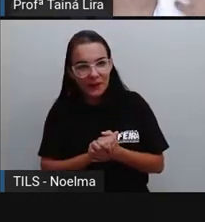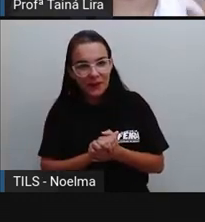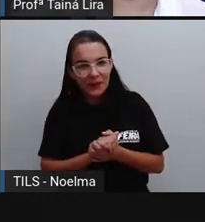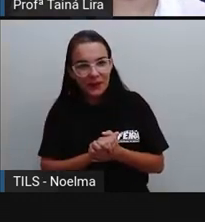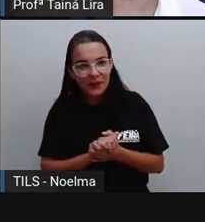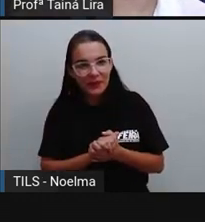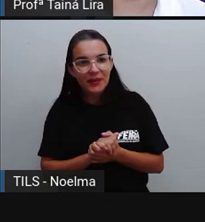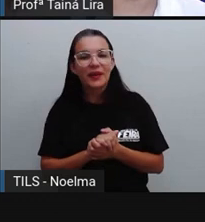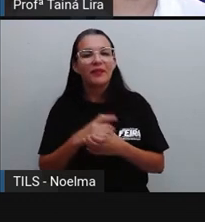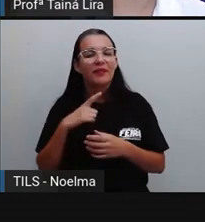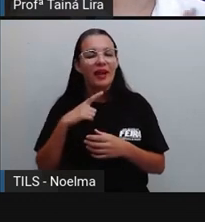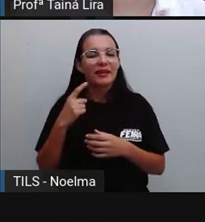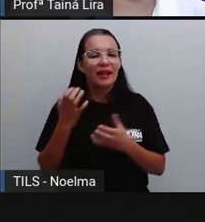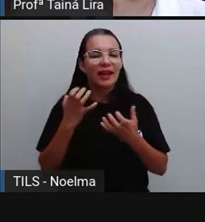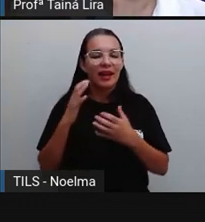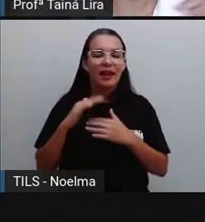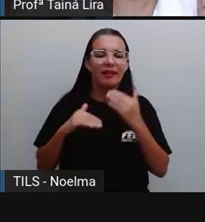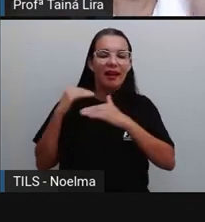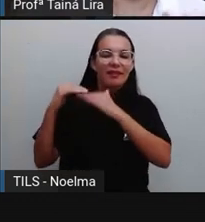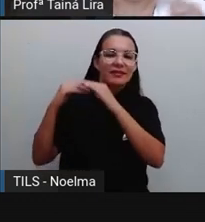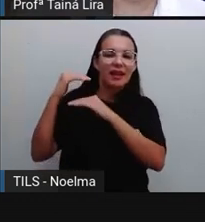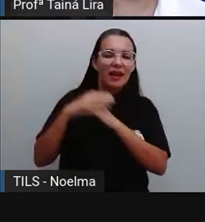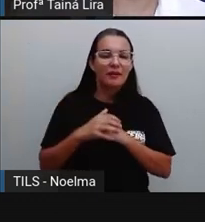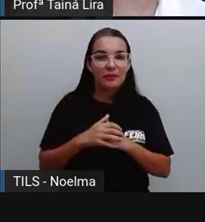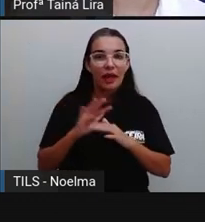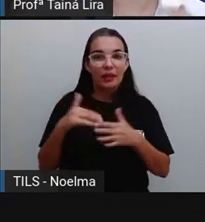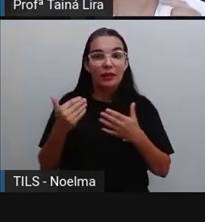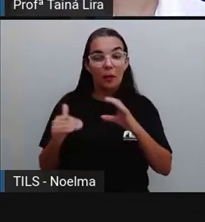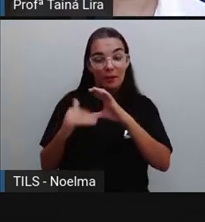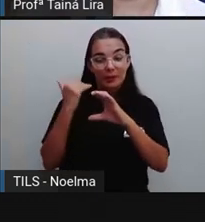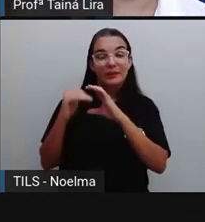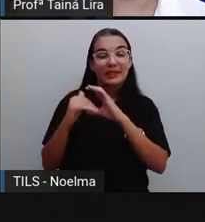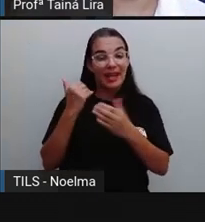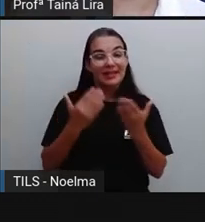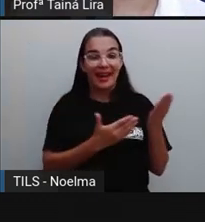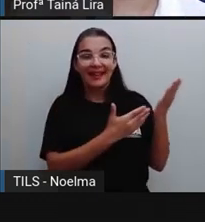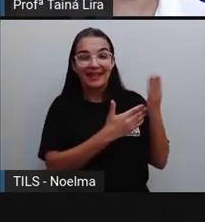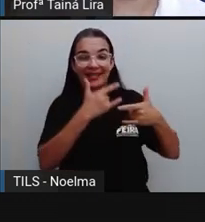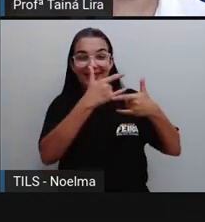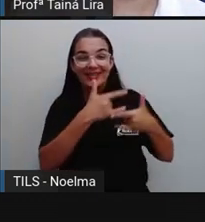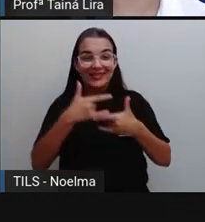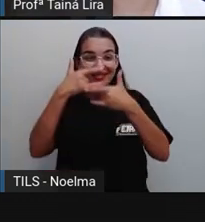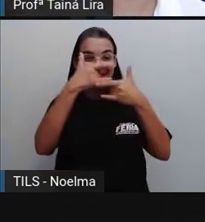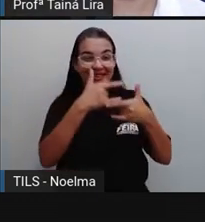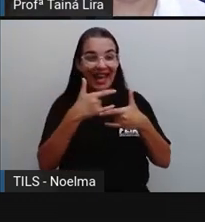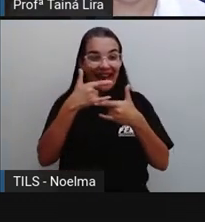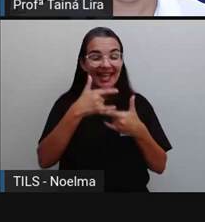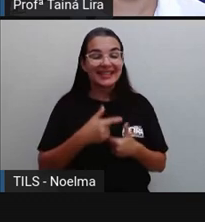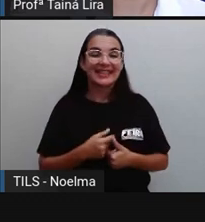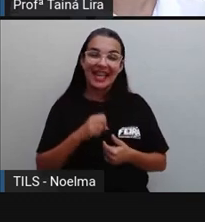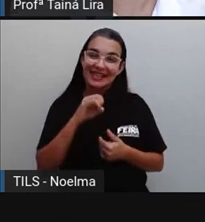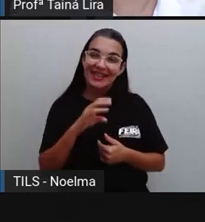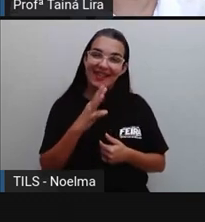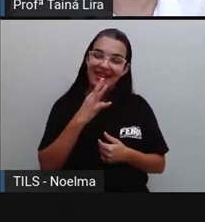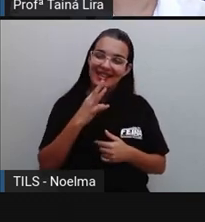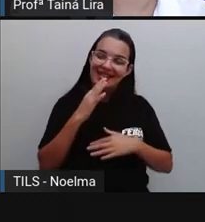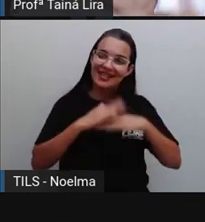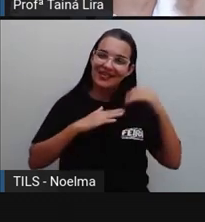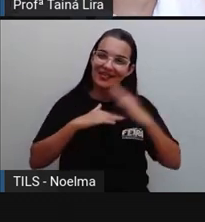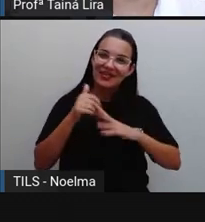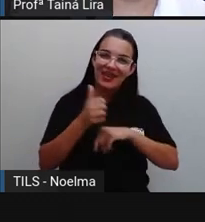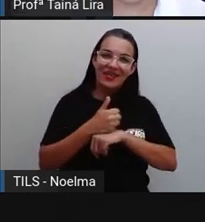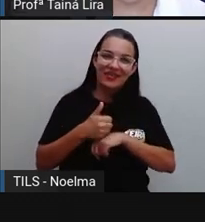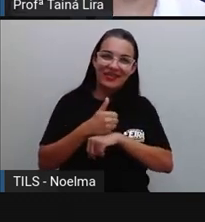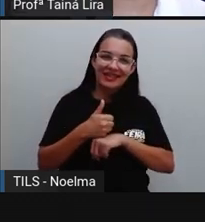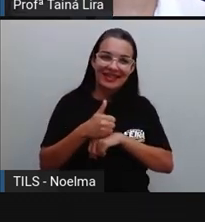né, crescer mais um pouquinho para pensar? Comenta aqui com a PRO se você já conheceu alguma dessas profissões que a PRO falou, as profissões